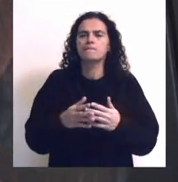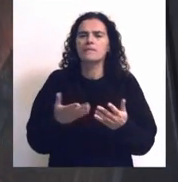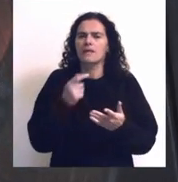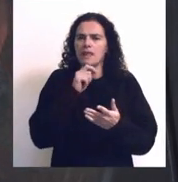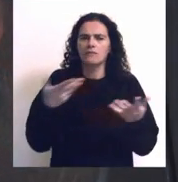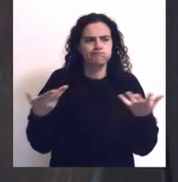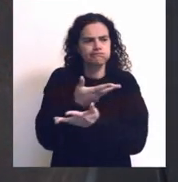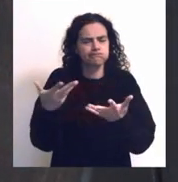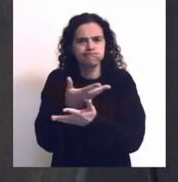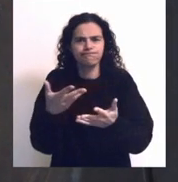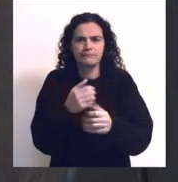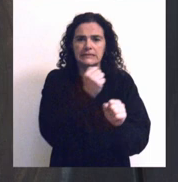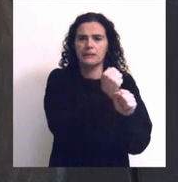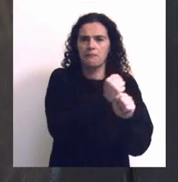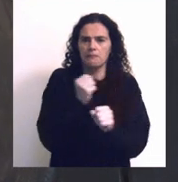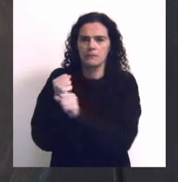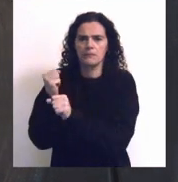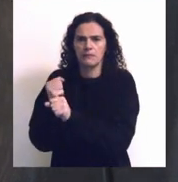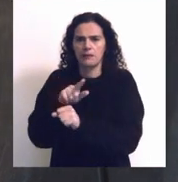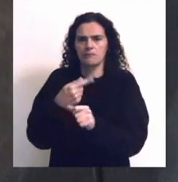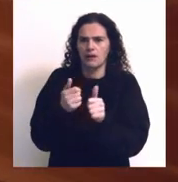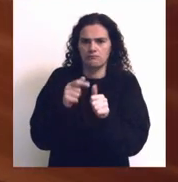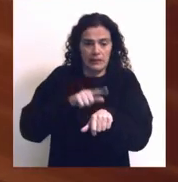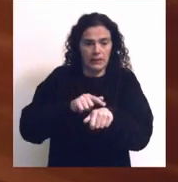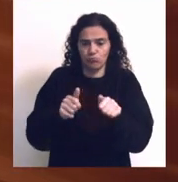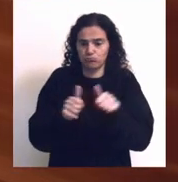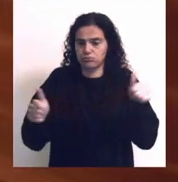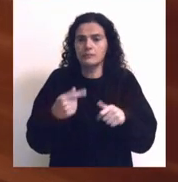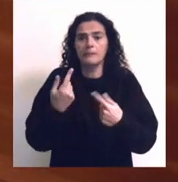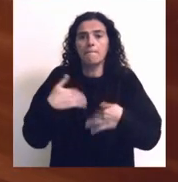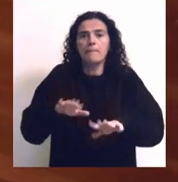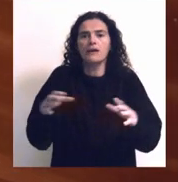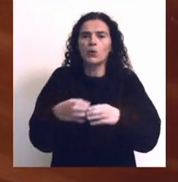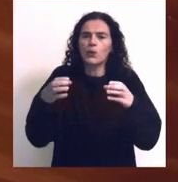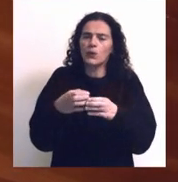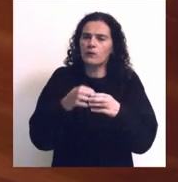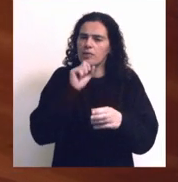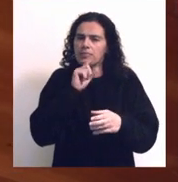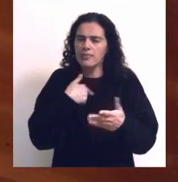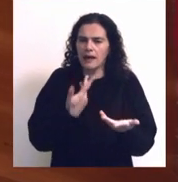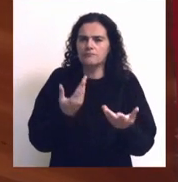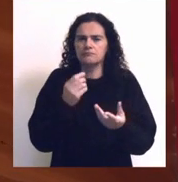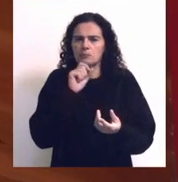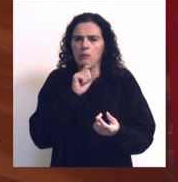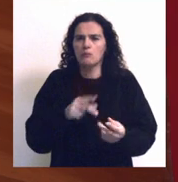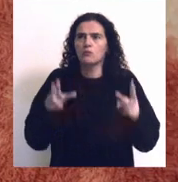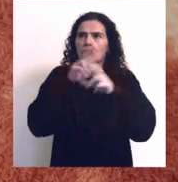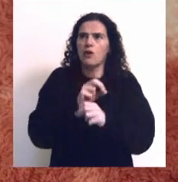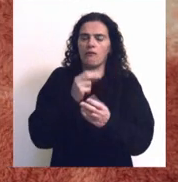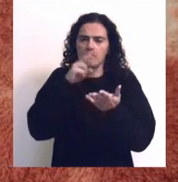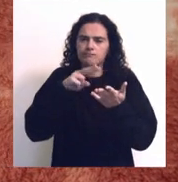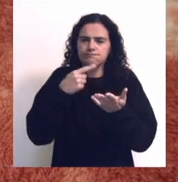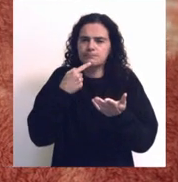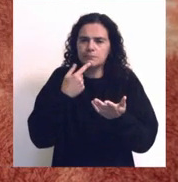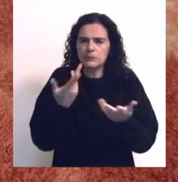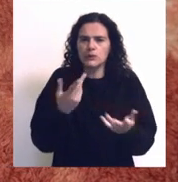em diálogo obras que são, inclusive, distantes entre si, mas que acabam por conviver e fazer uma leitura, diria que nova,